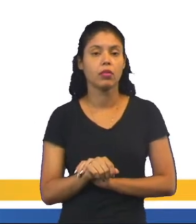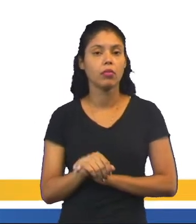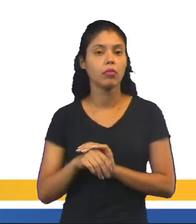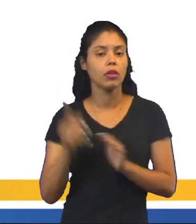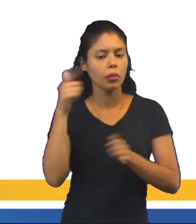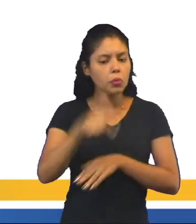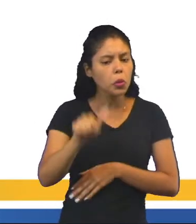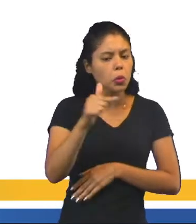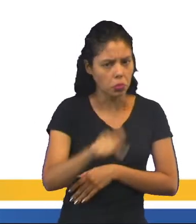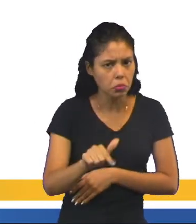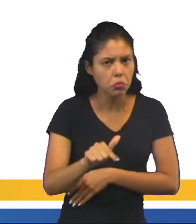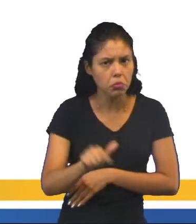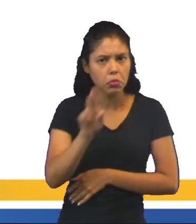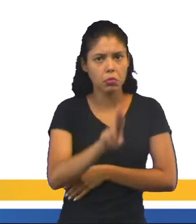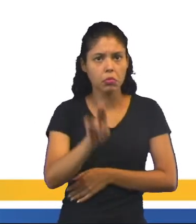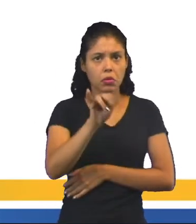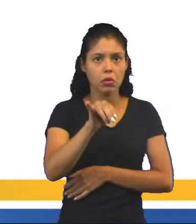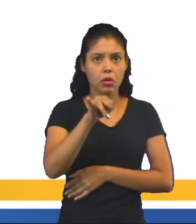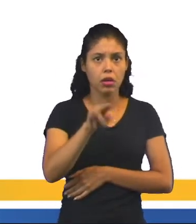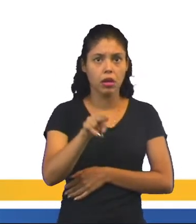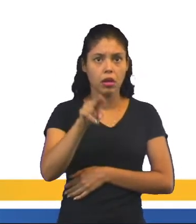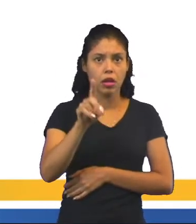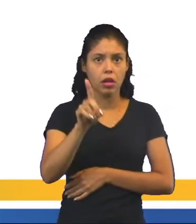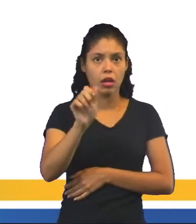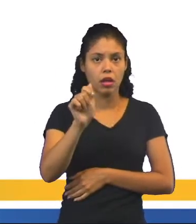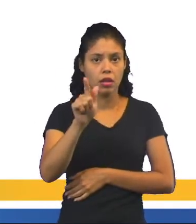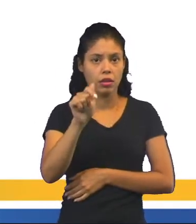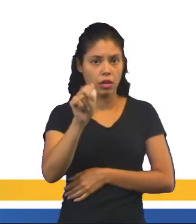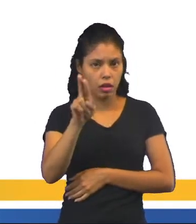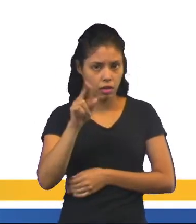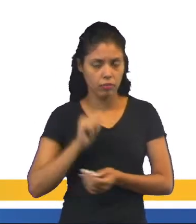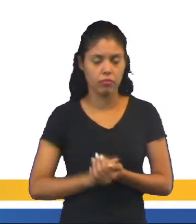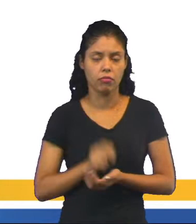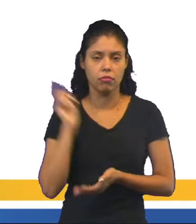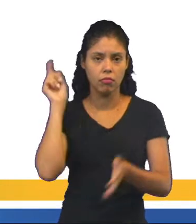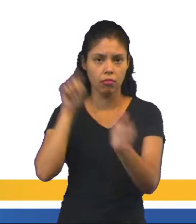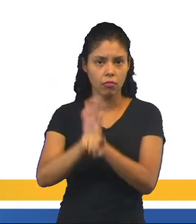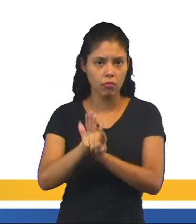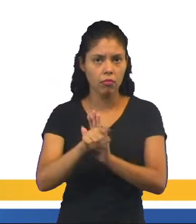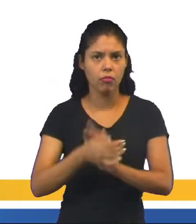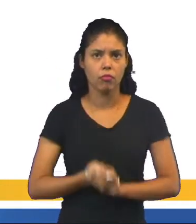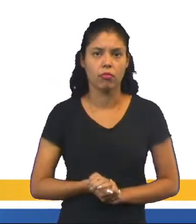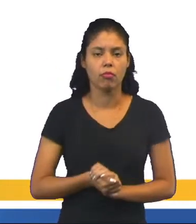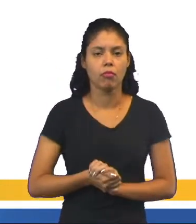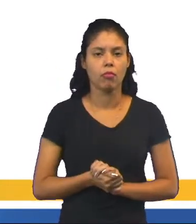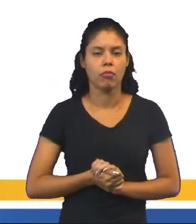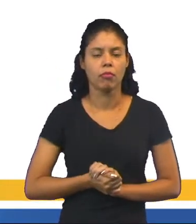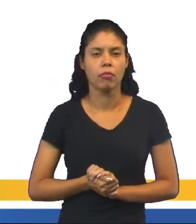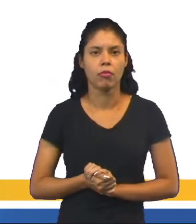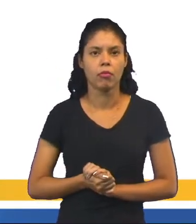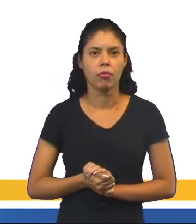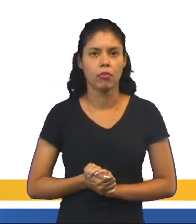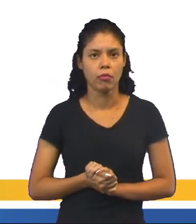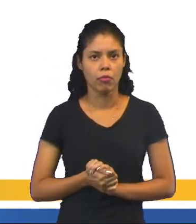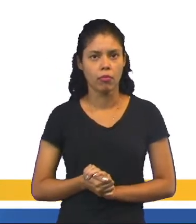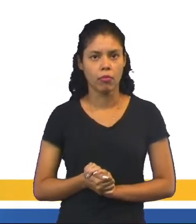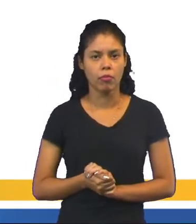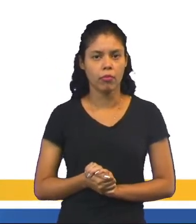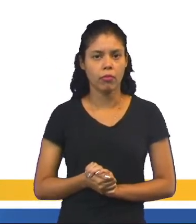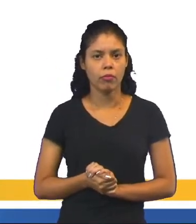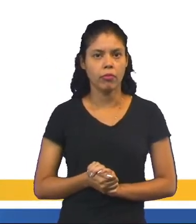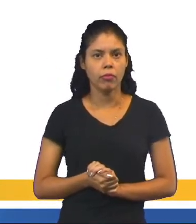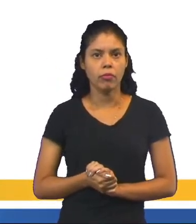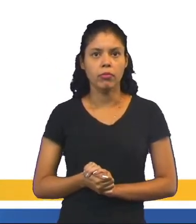para não ficar repetitivo, ele usou outro verbo que quer dizer a mesma coisa de uma pergunta. Indagou a mãe. Indagou e